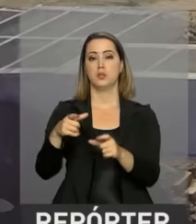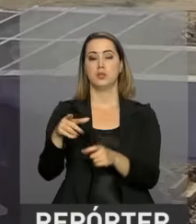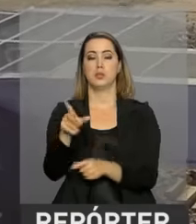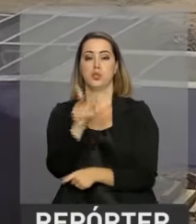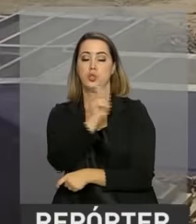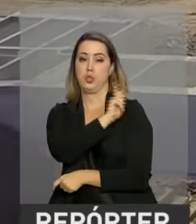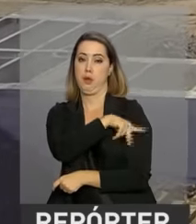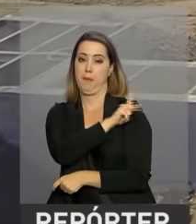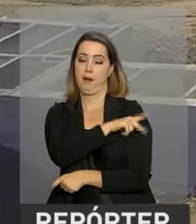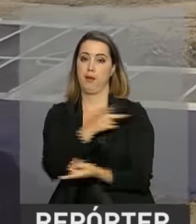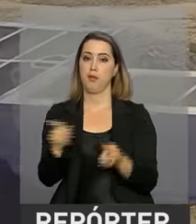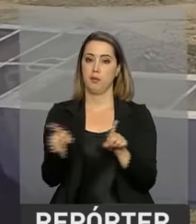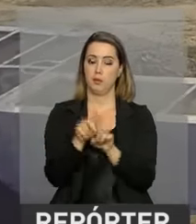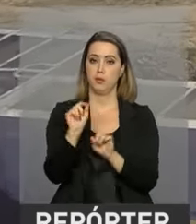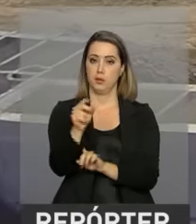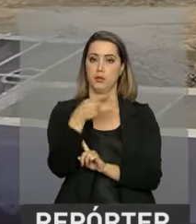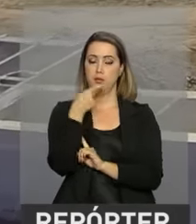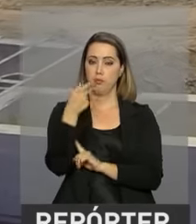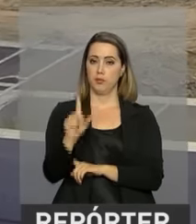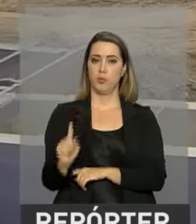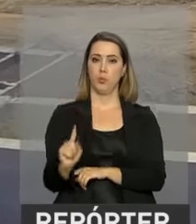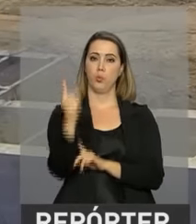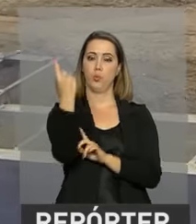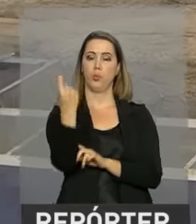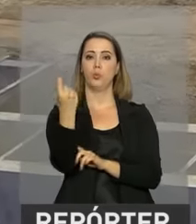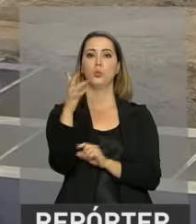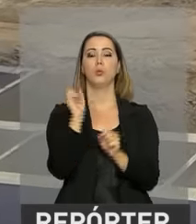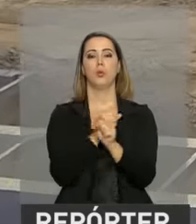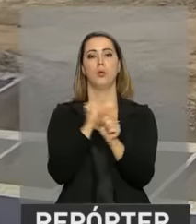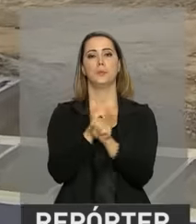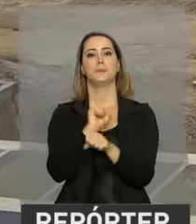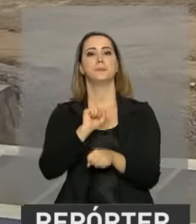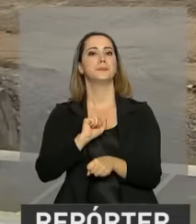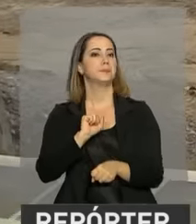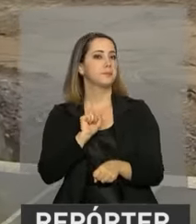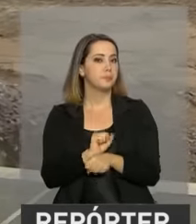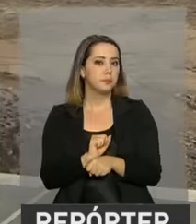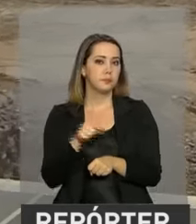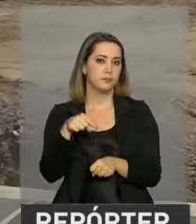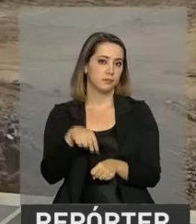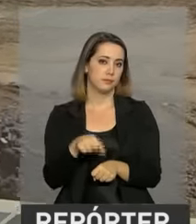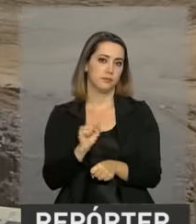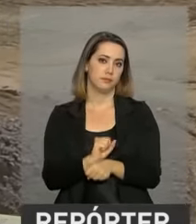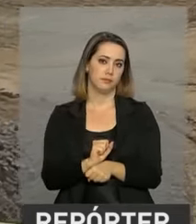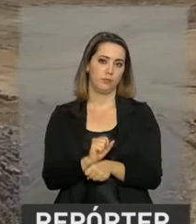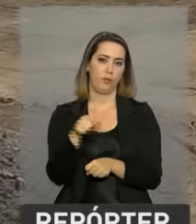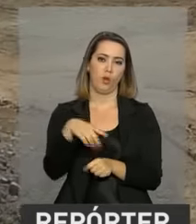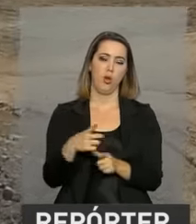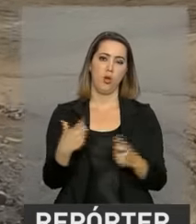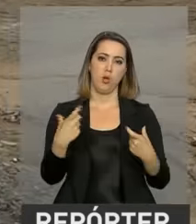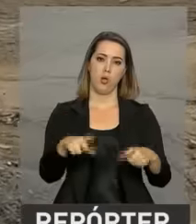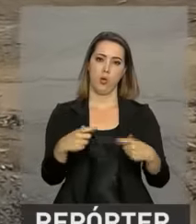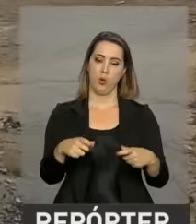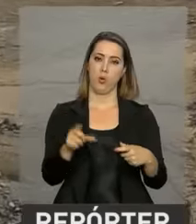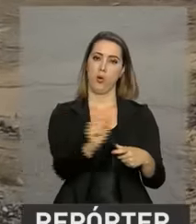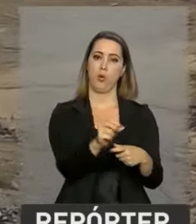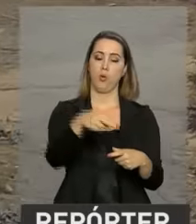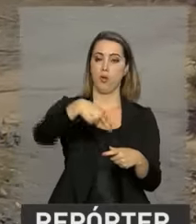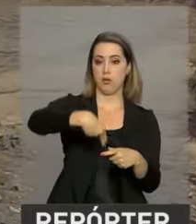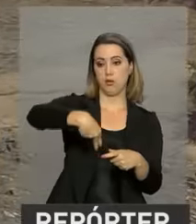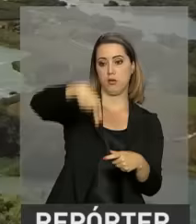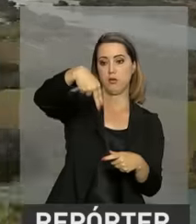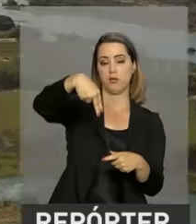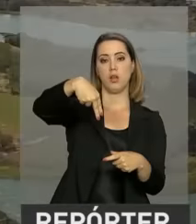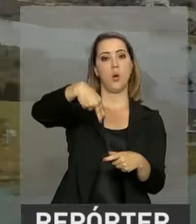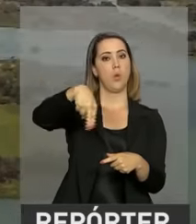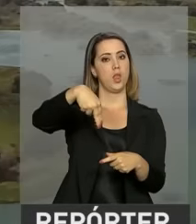Segundo o Ministério da Integração Nacional, a única obra paralisada da transposição do Rio São Francisco é o trecho 1N do eixo